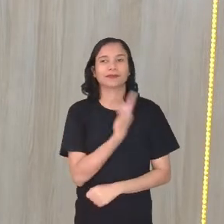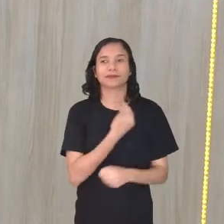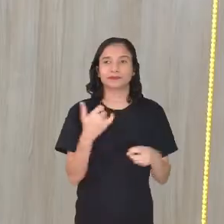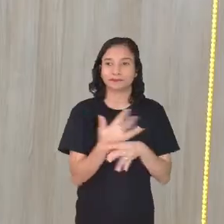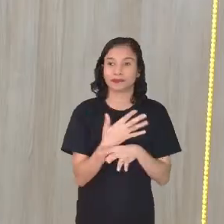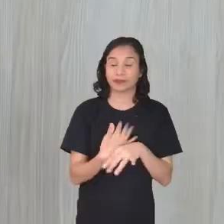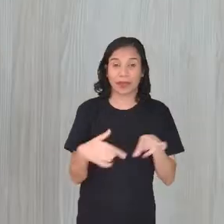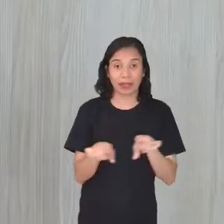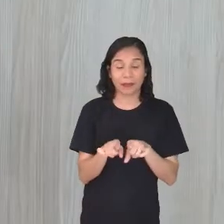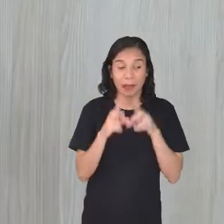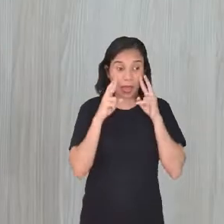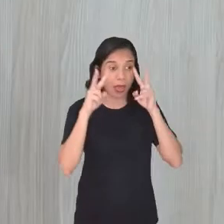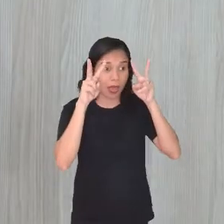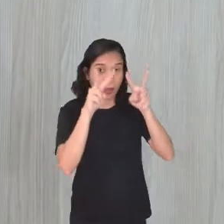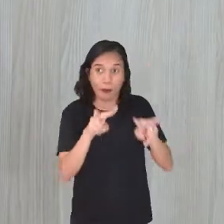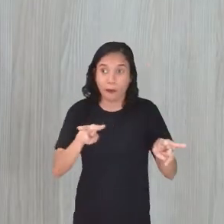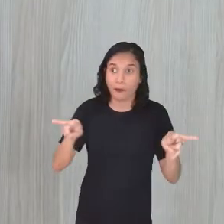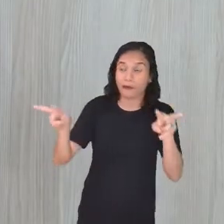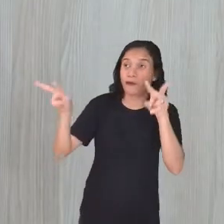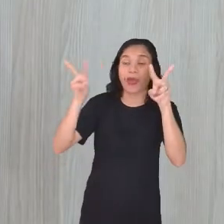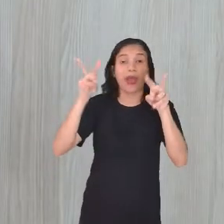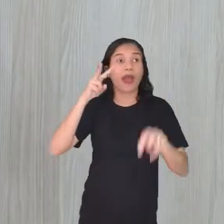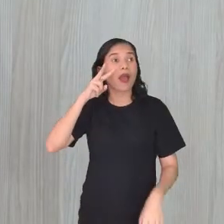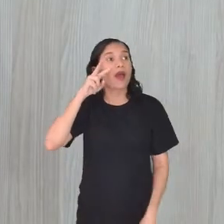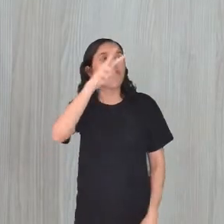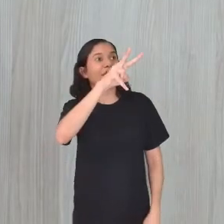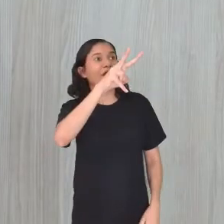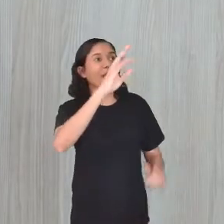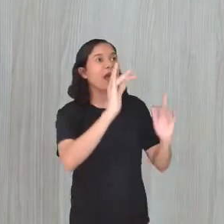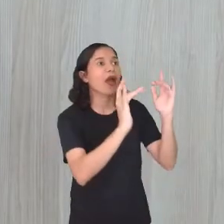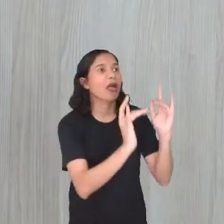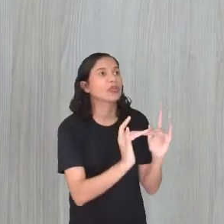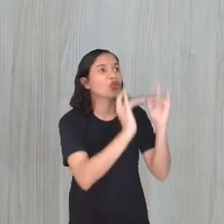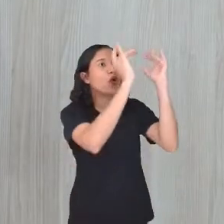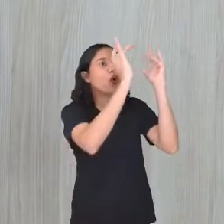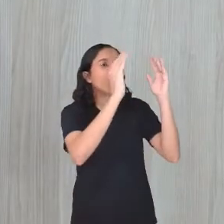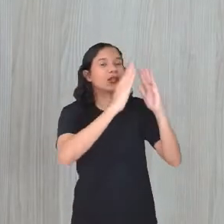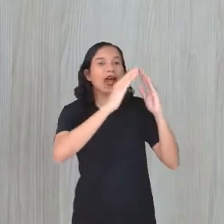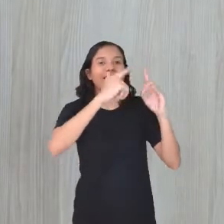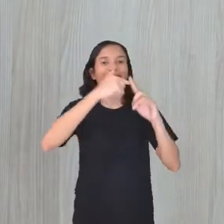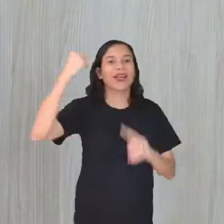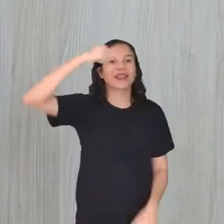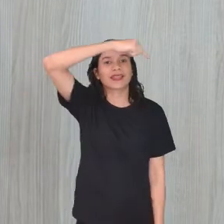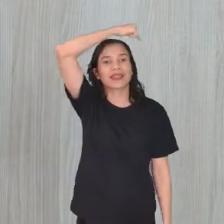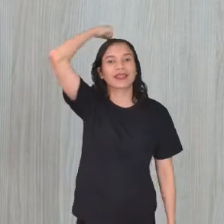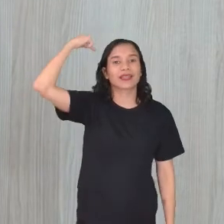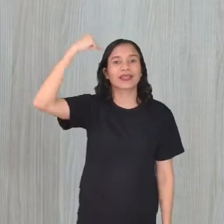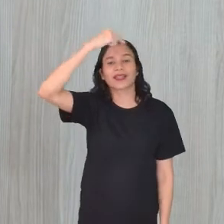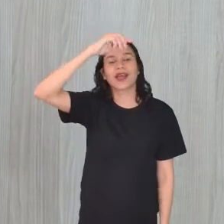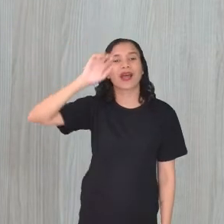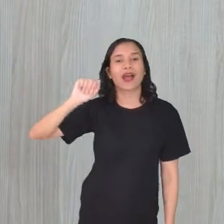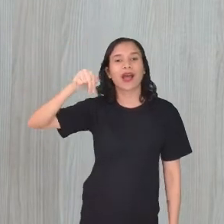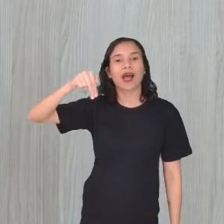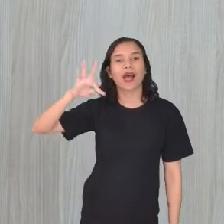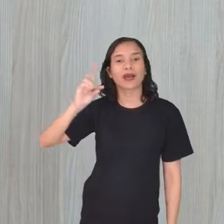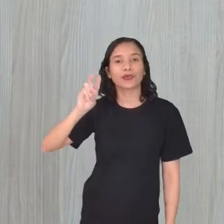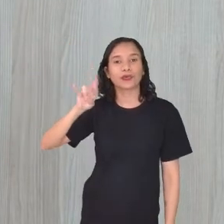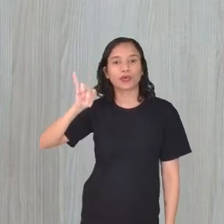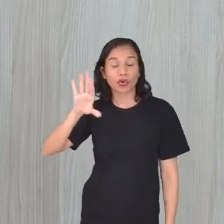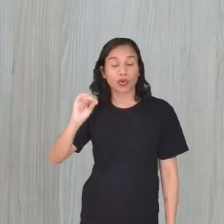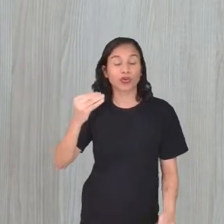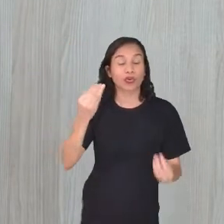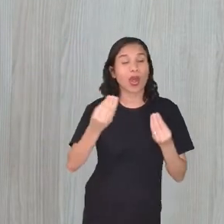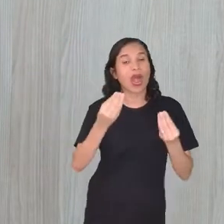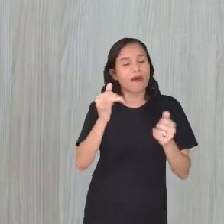a vista andava pra também pra a torre da Igreja de Santo Antônio. Então, o balizamento, né? Esse... Essa maneira que eles